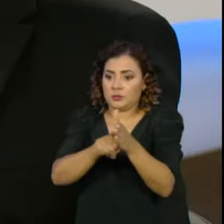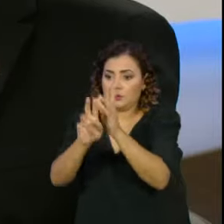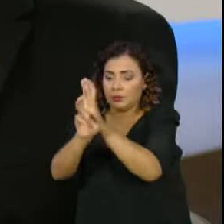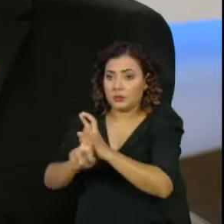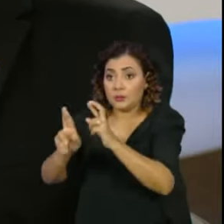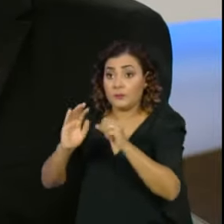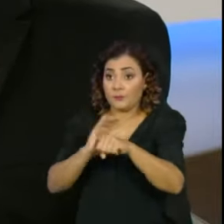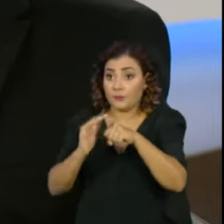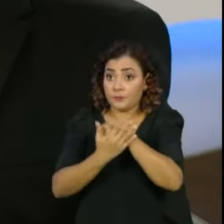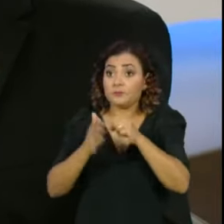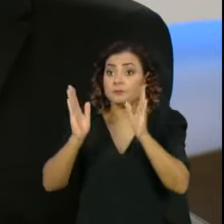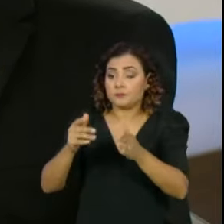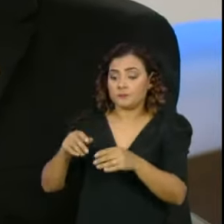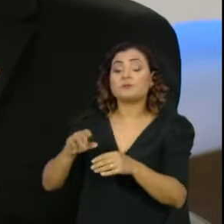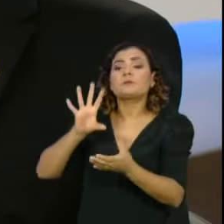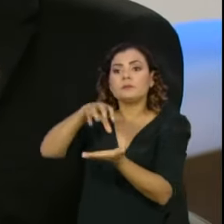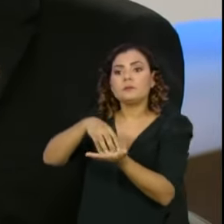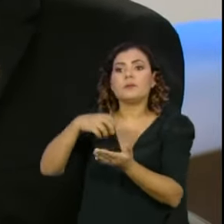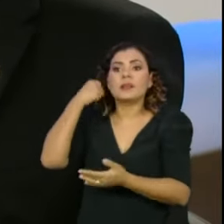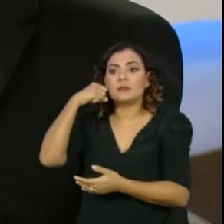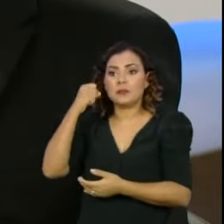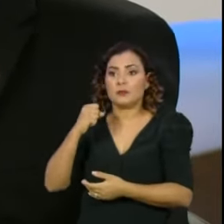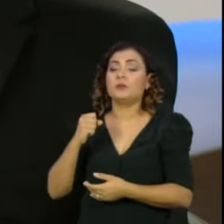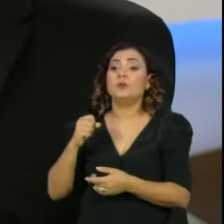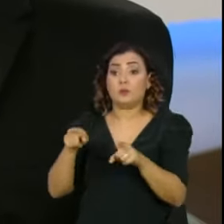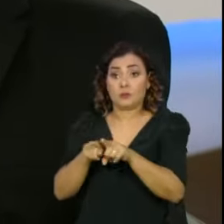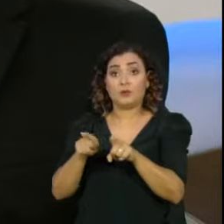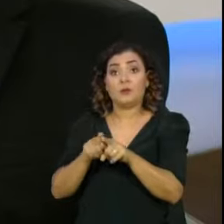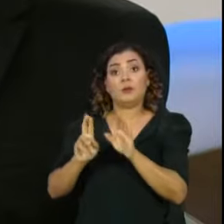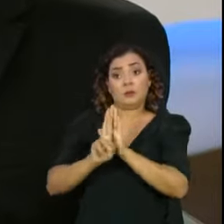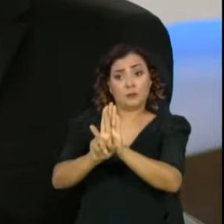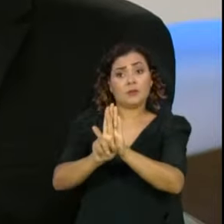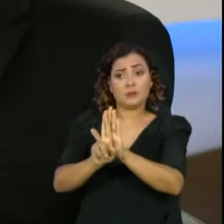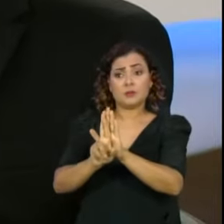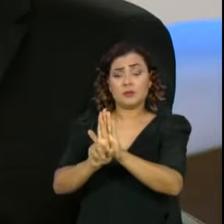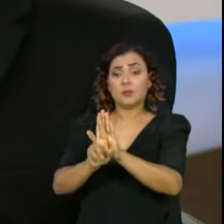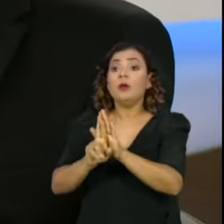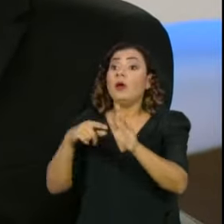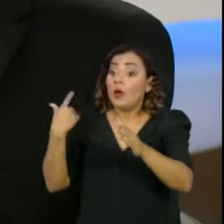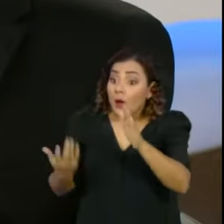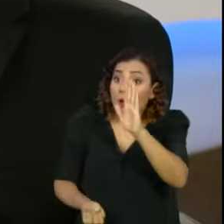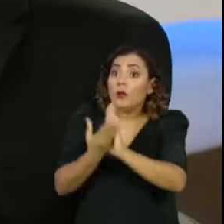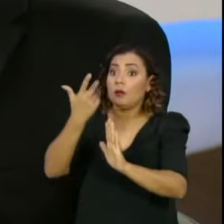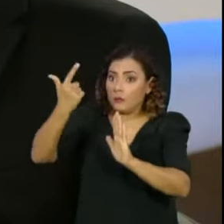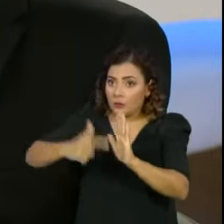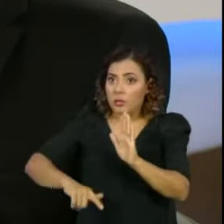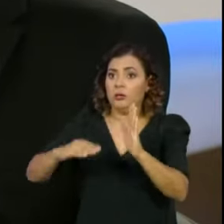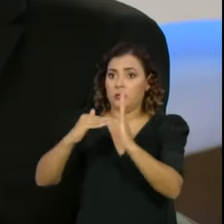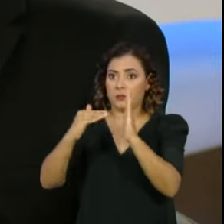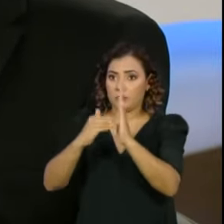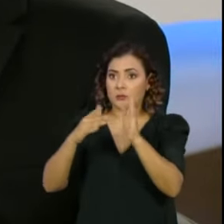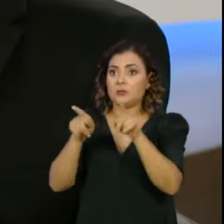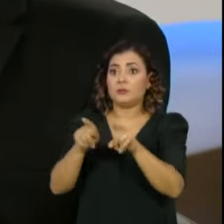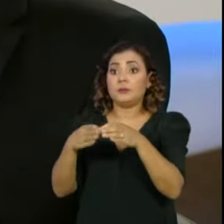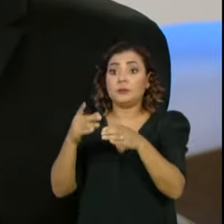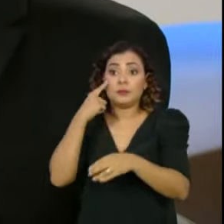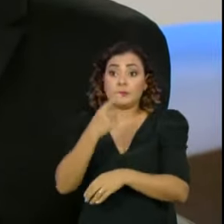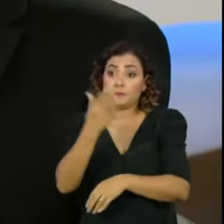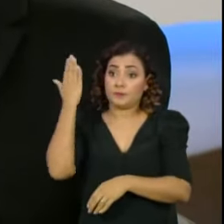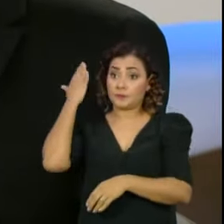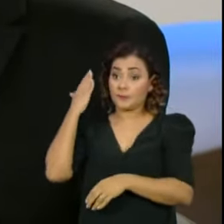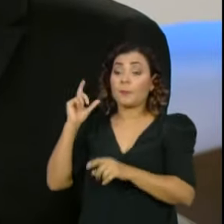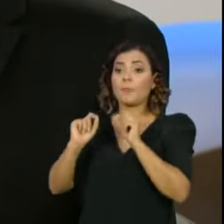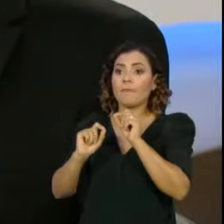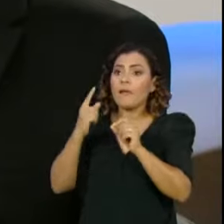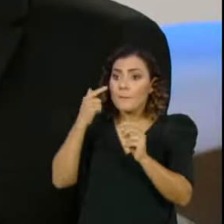da Covid, presidida por um senador da República, senador Confúcio Moura, e agora a recriamos no âmbito do Senado Federal, na semana passada, justamente